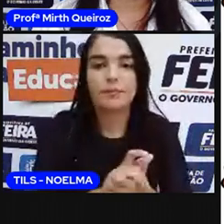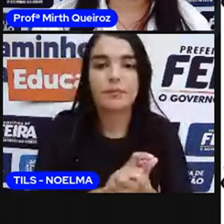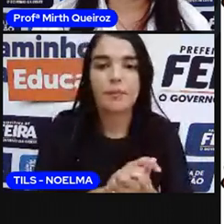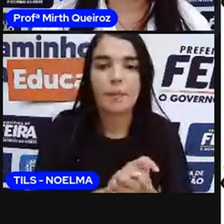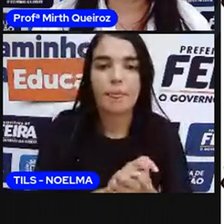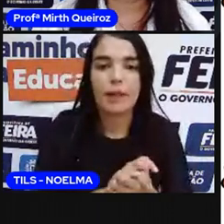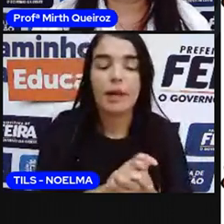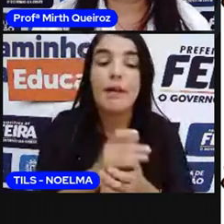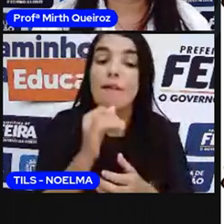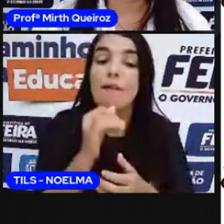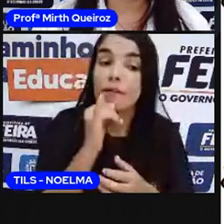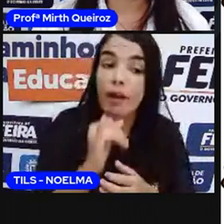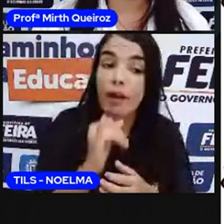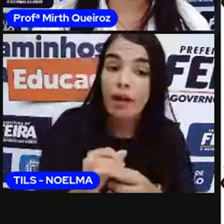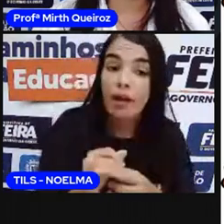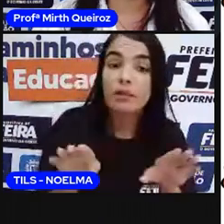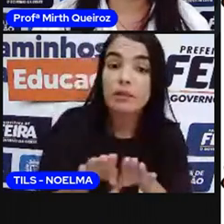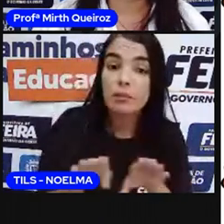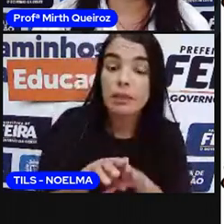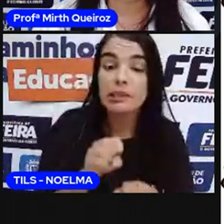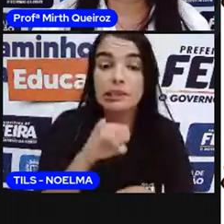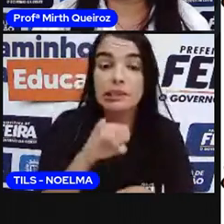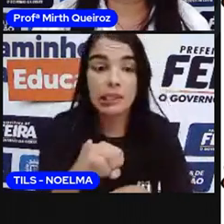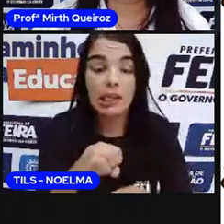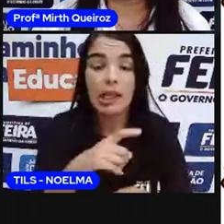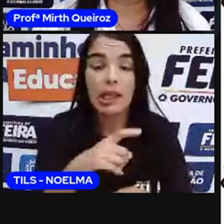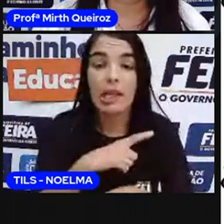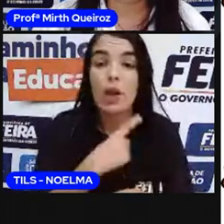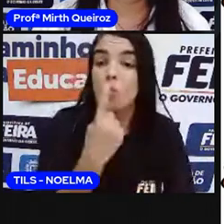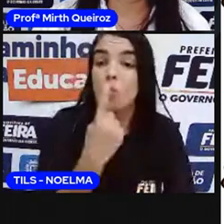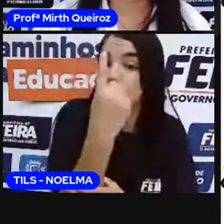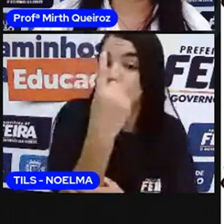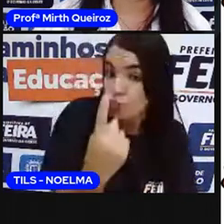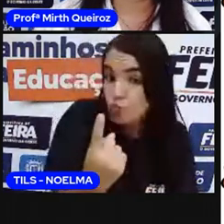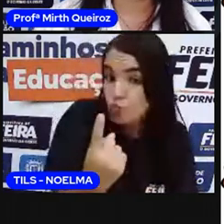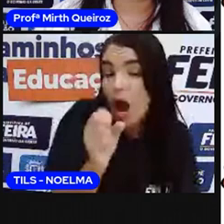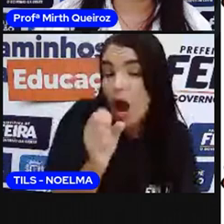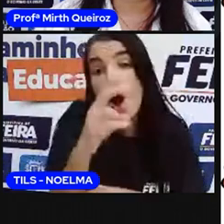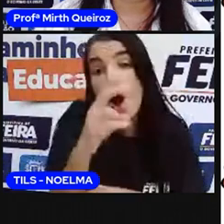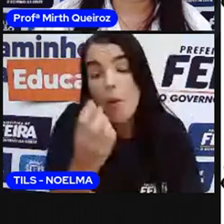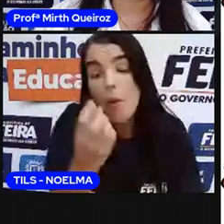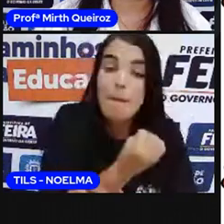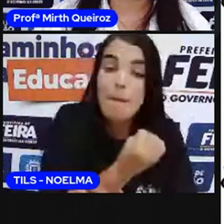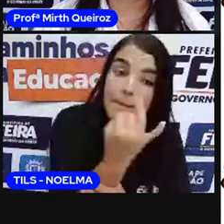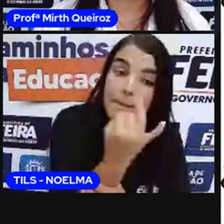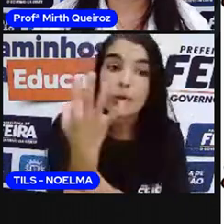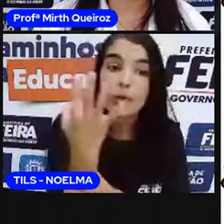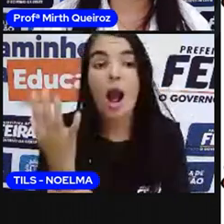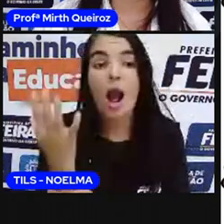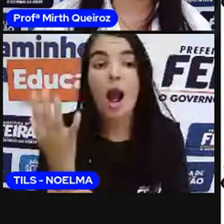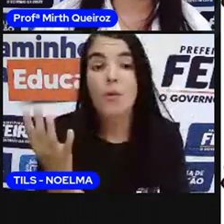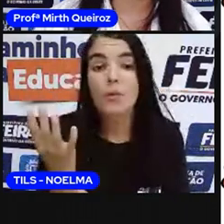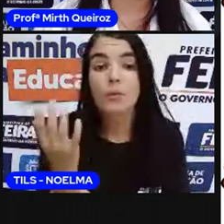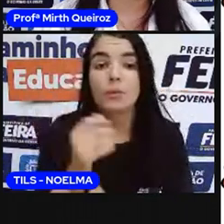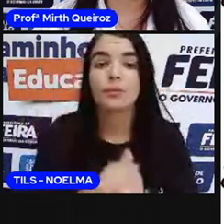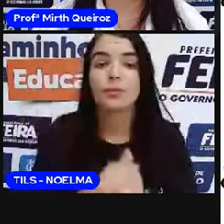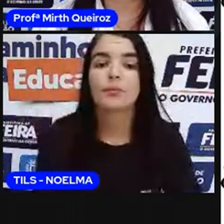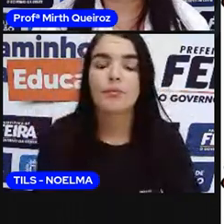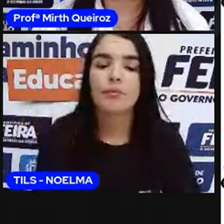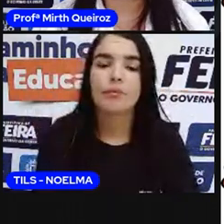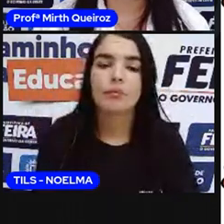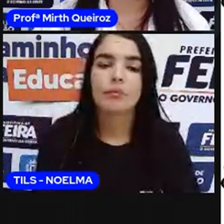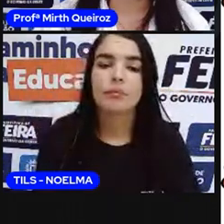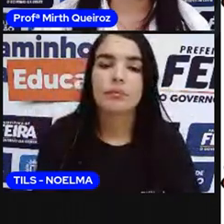Diz se o substantivo está no singular ou no plural, né? Que a gente vai usar aí ós, ás, imãs,